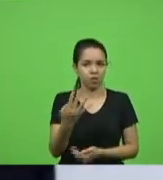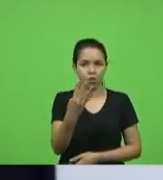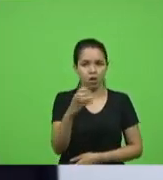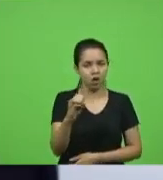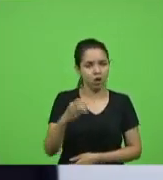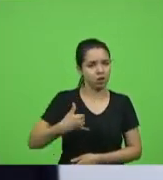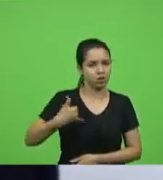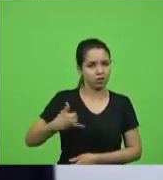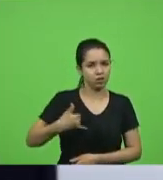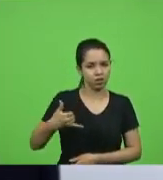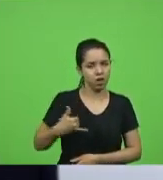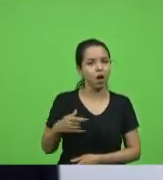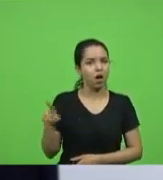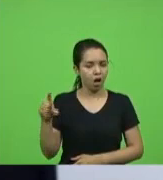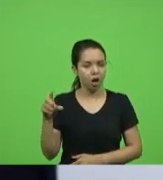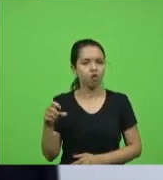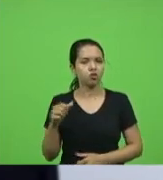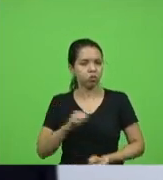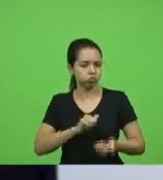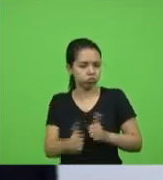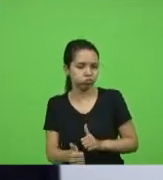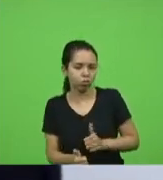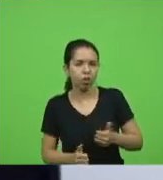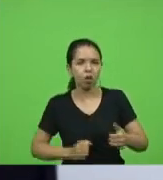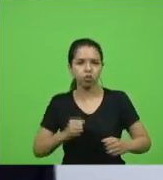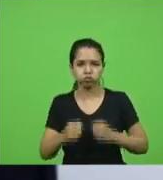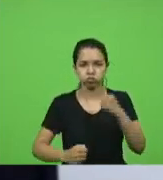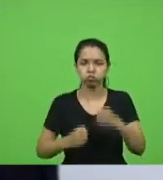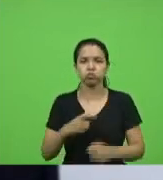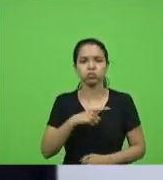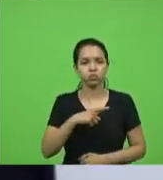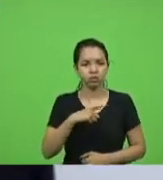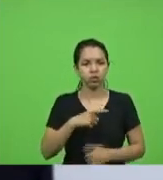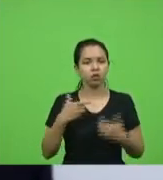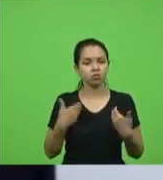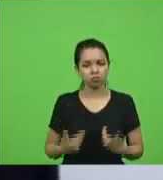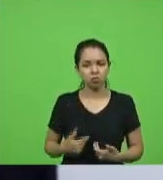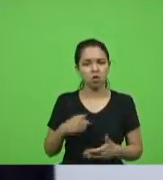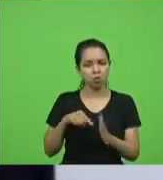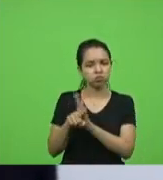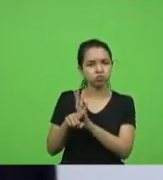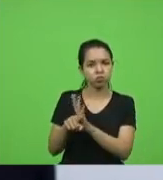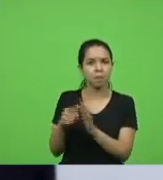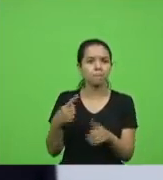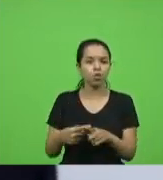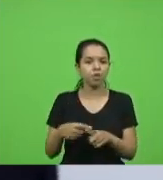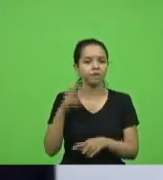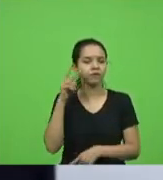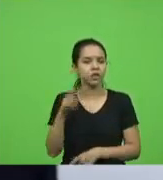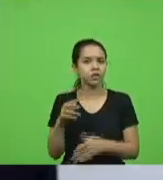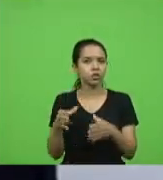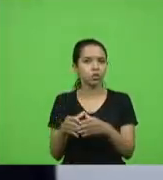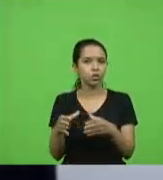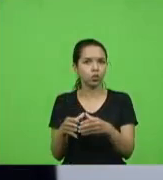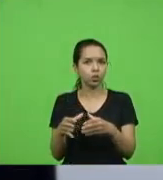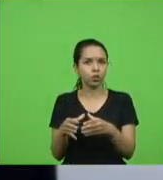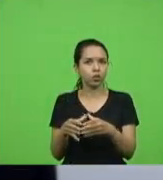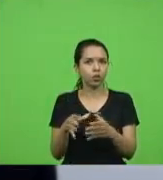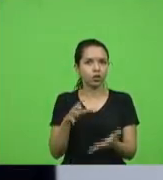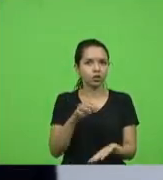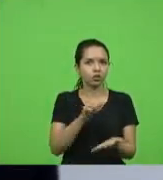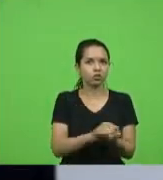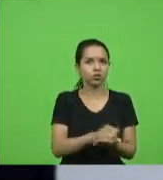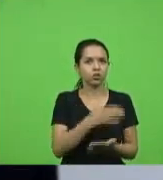atleta pessoa de bem até verifiquei porque vi num grupo que registraram o